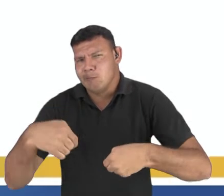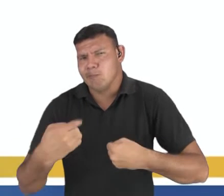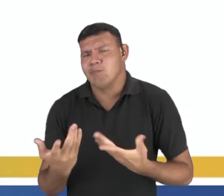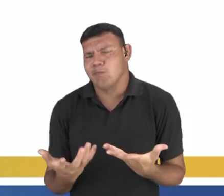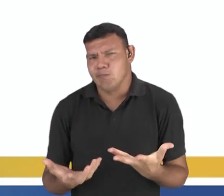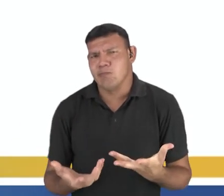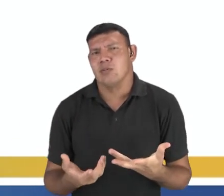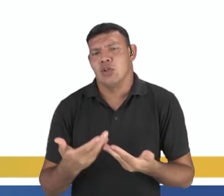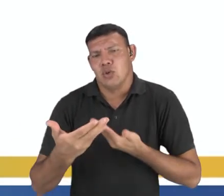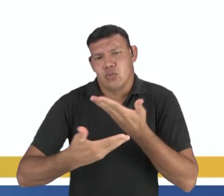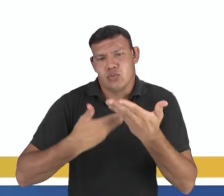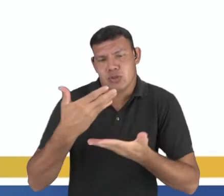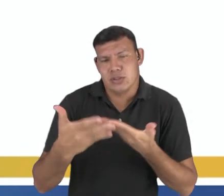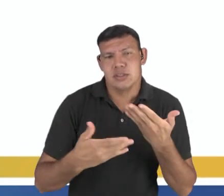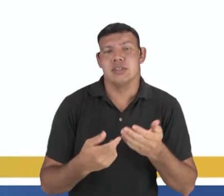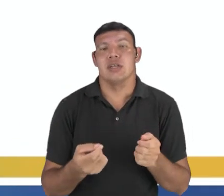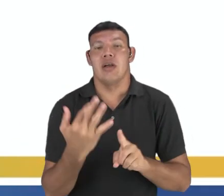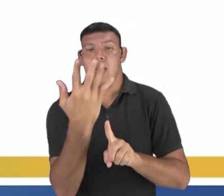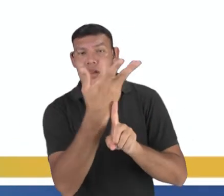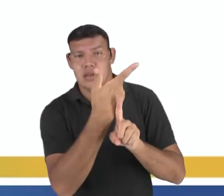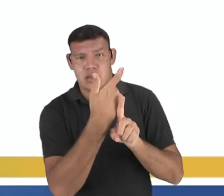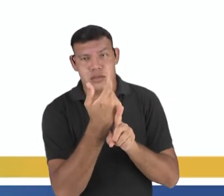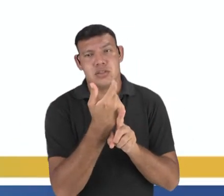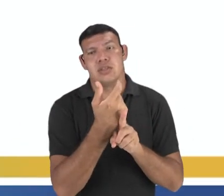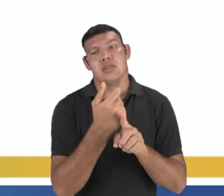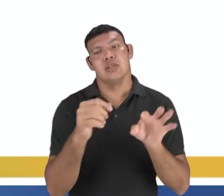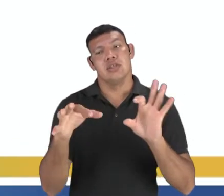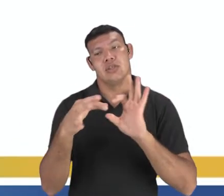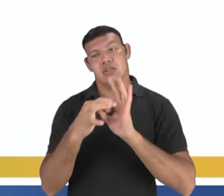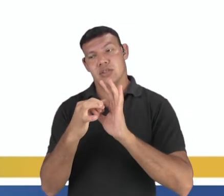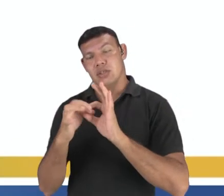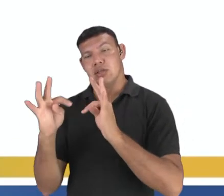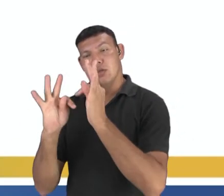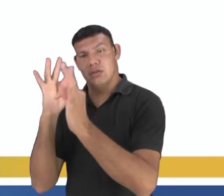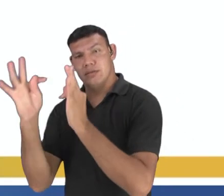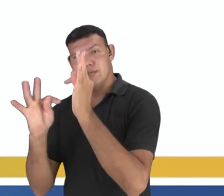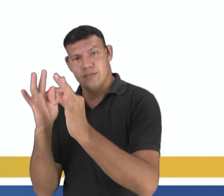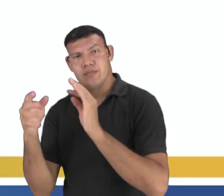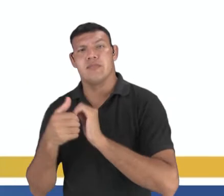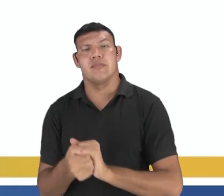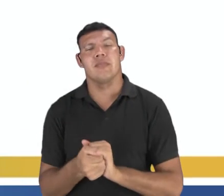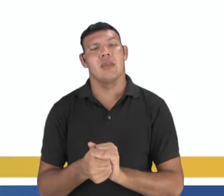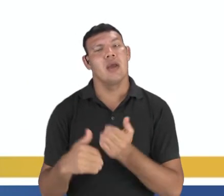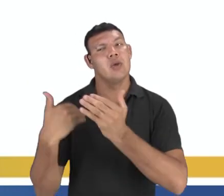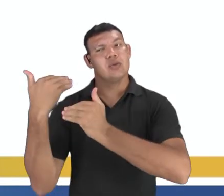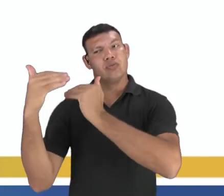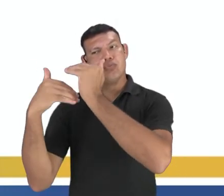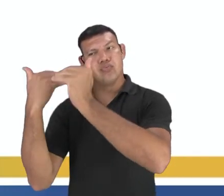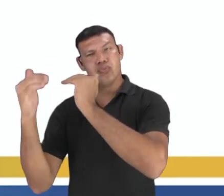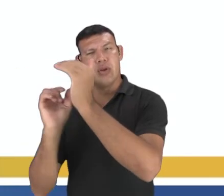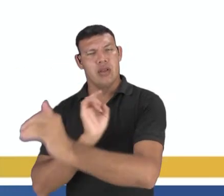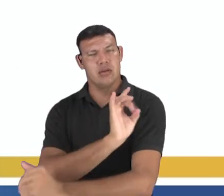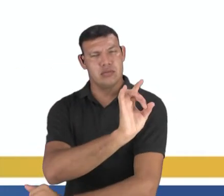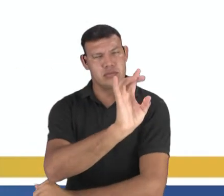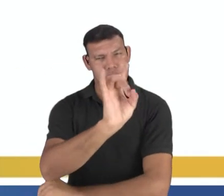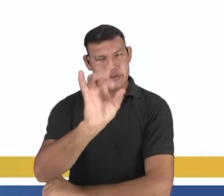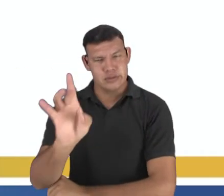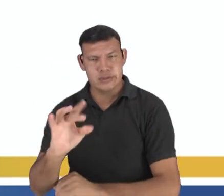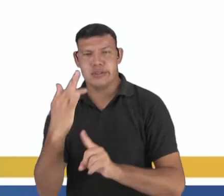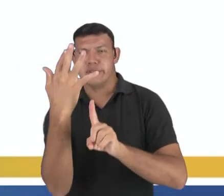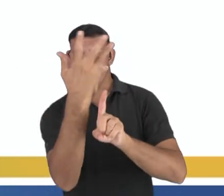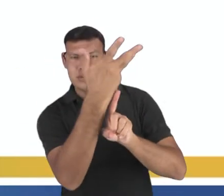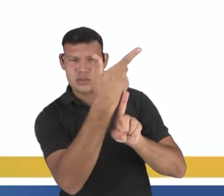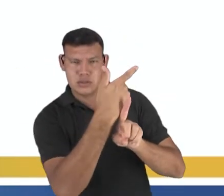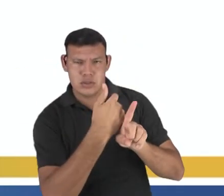visível a influência e a troca produtiva entre a arte e a tecnologia. A cada advento